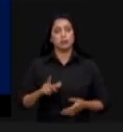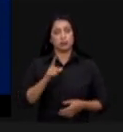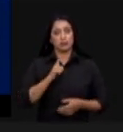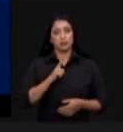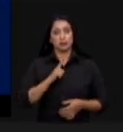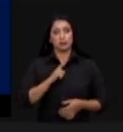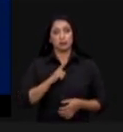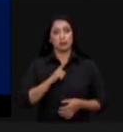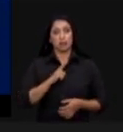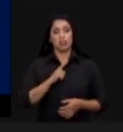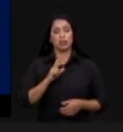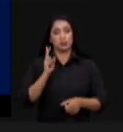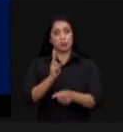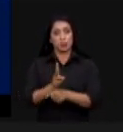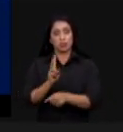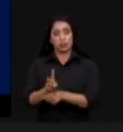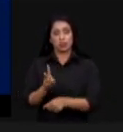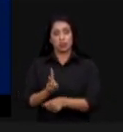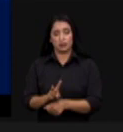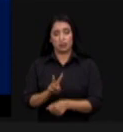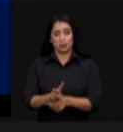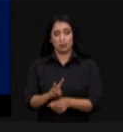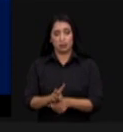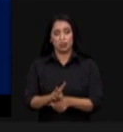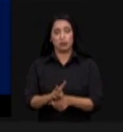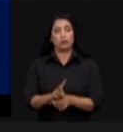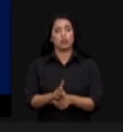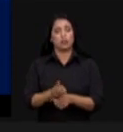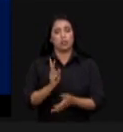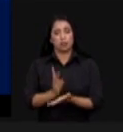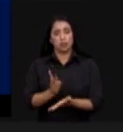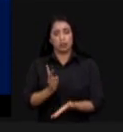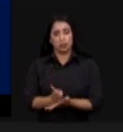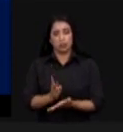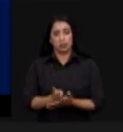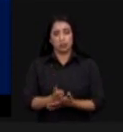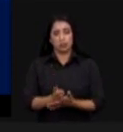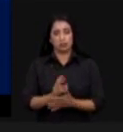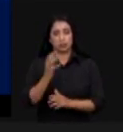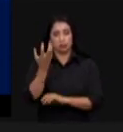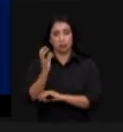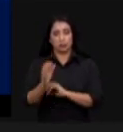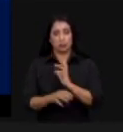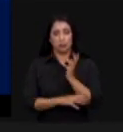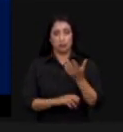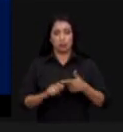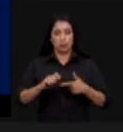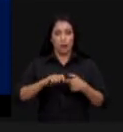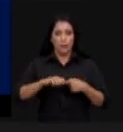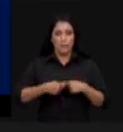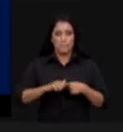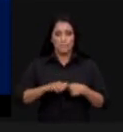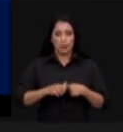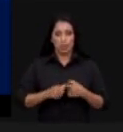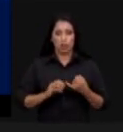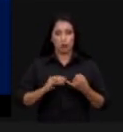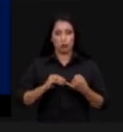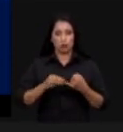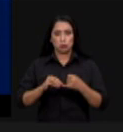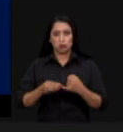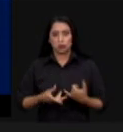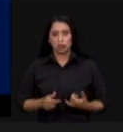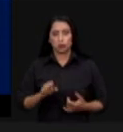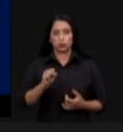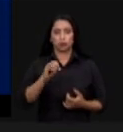mundo com a preservação ambiental. Mais um dado relevante aqui. A soja e o milho, em segunda safra, hoje ela não só ajuda a